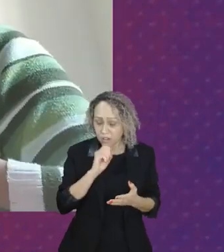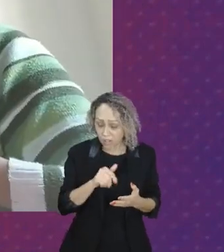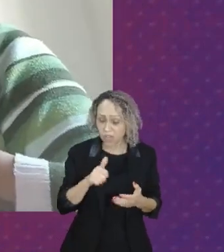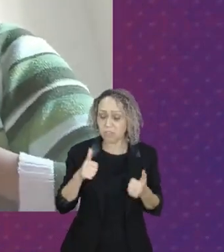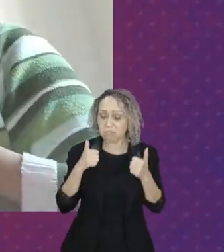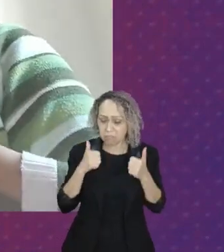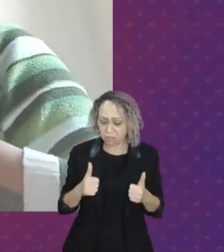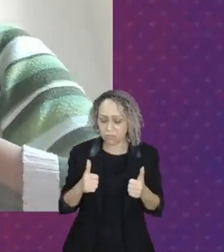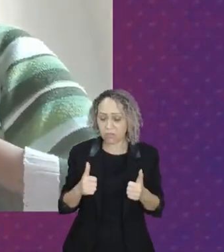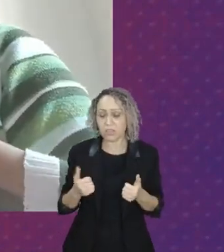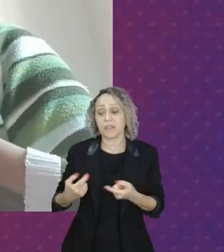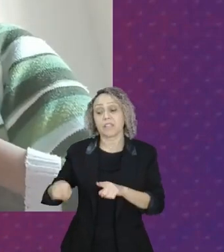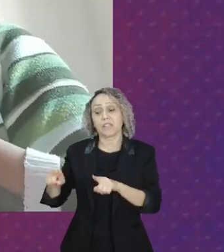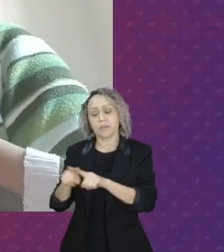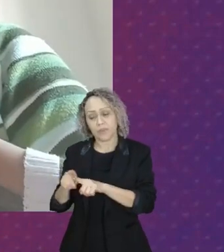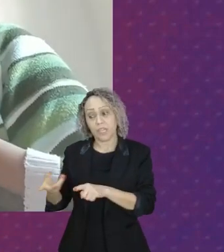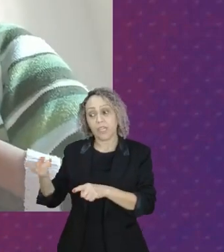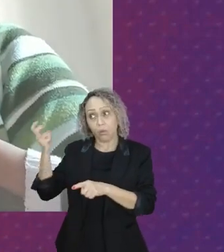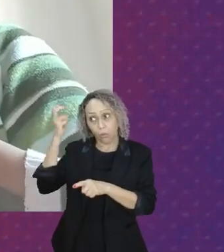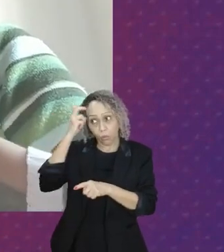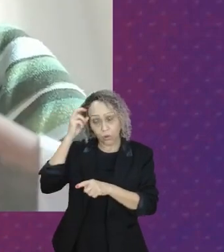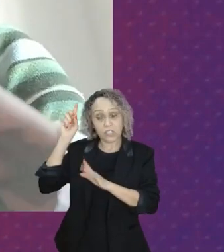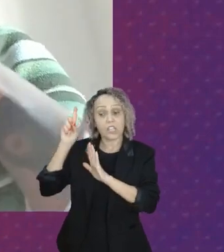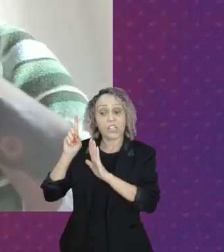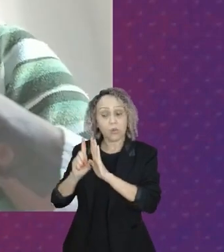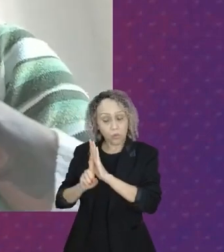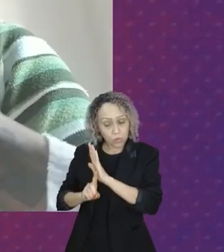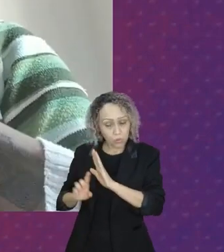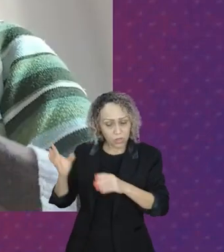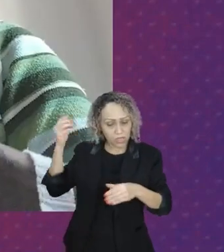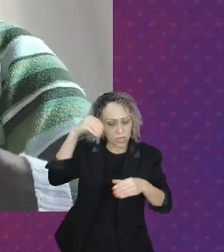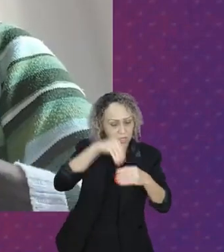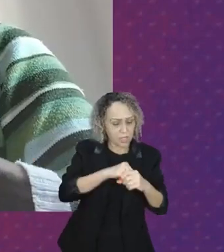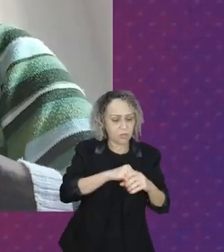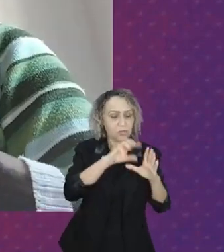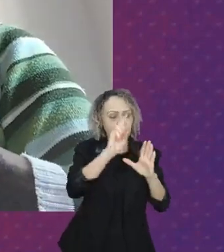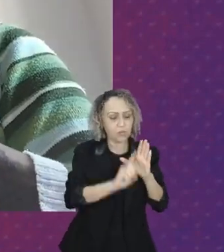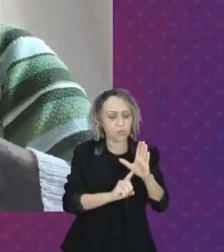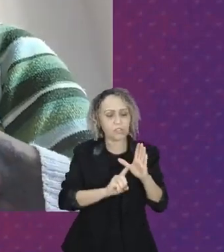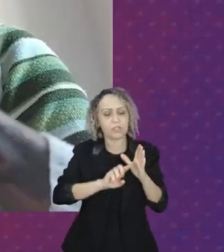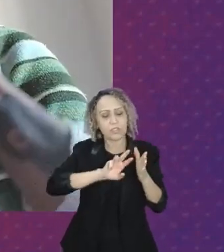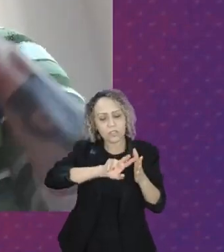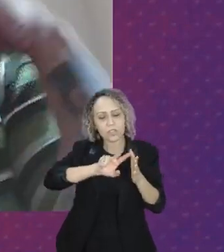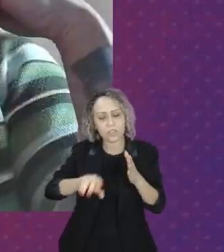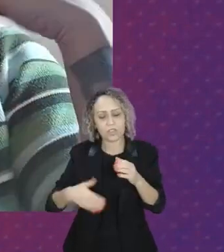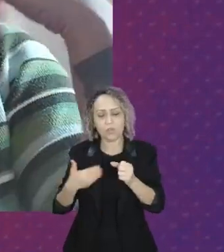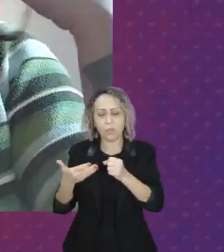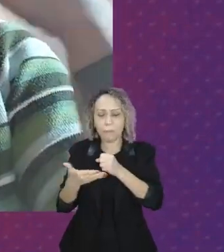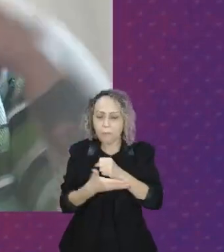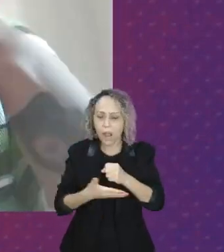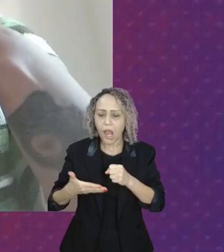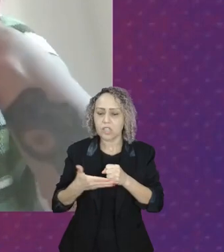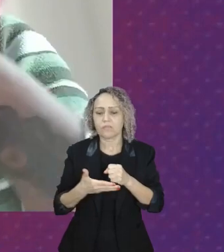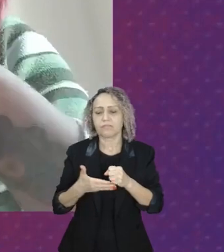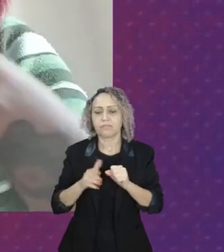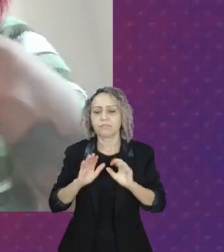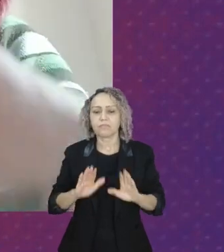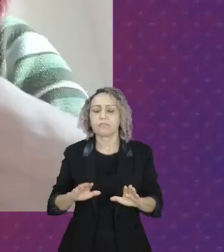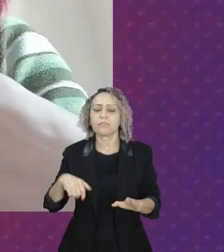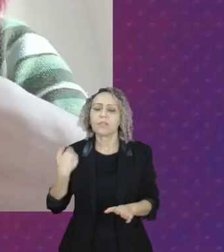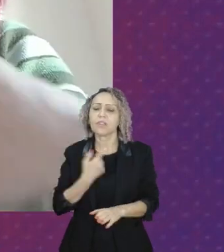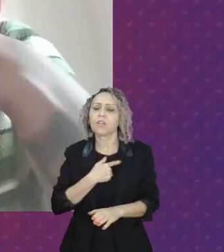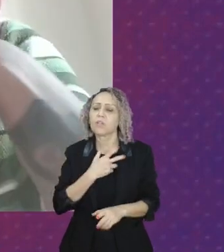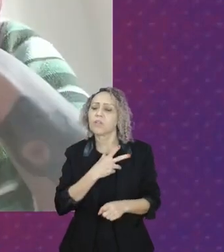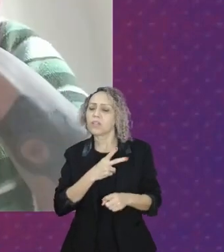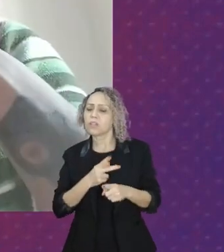alma também faz parte de um direito. e para a gente avançar em o nosso espaço